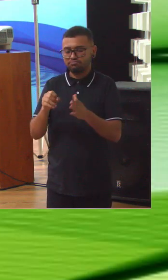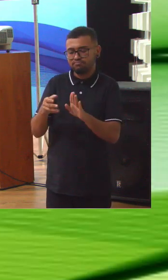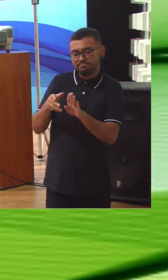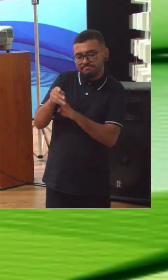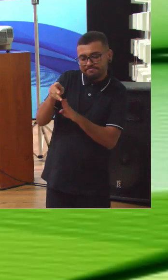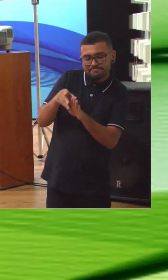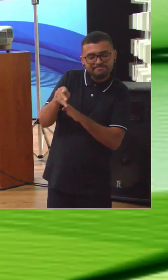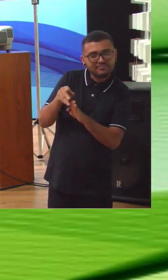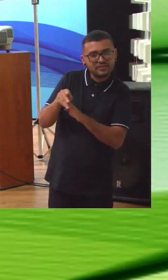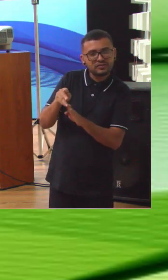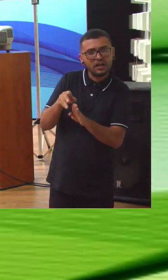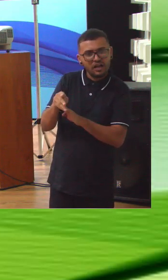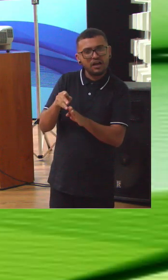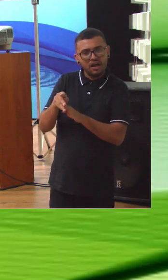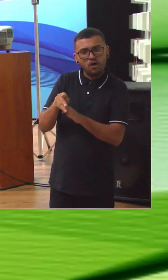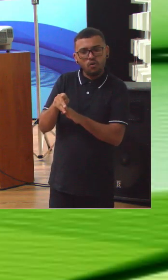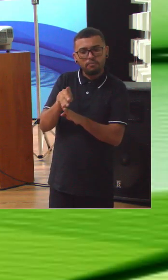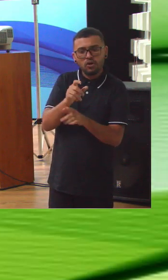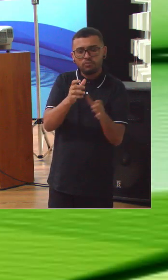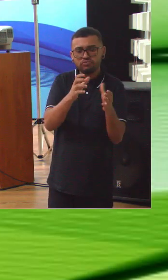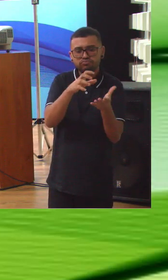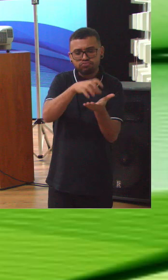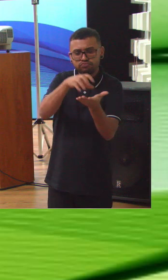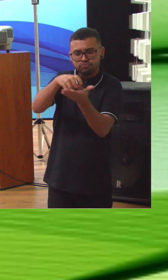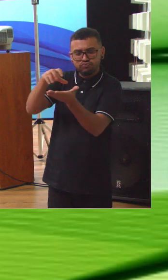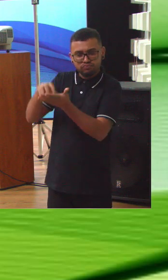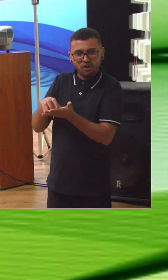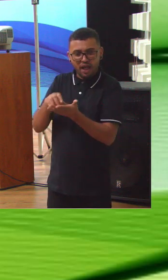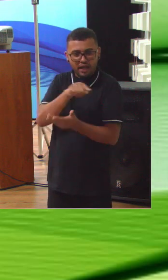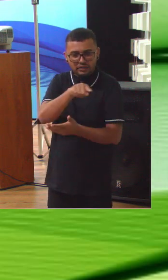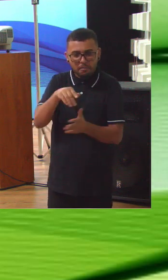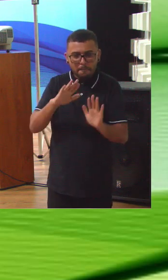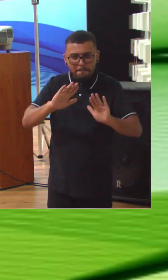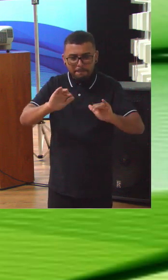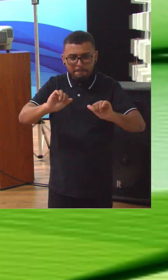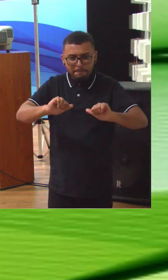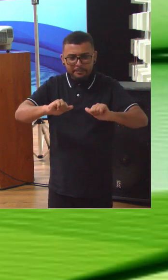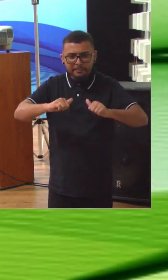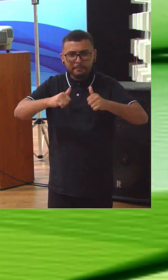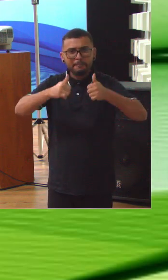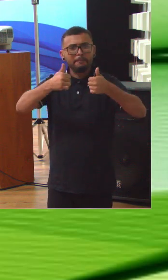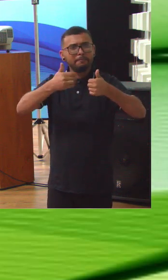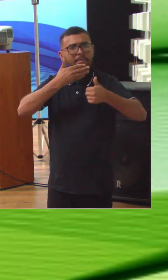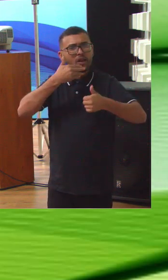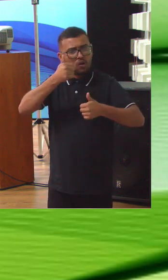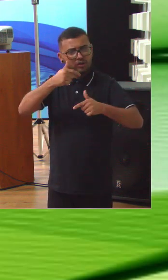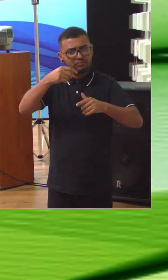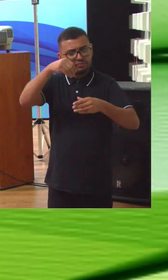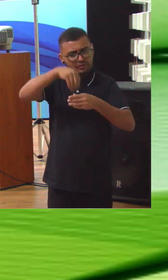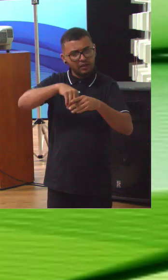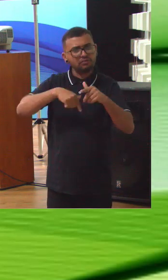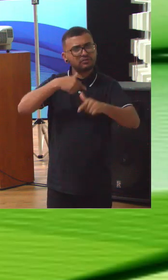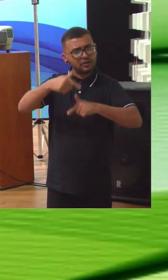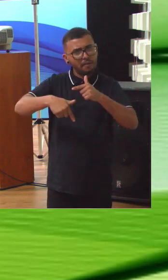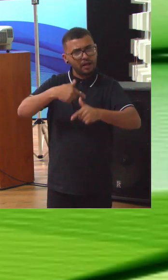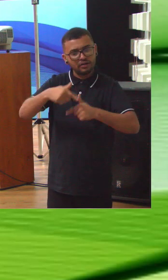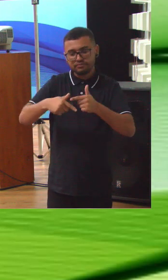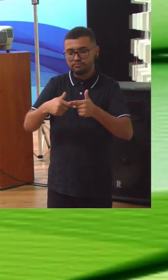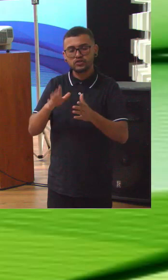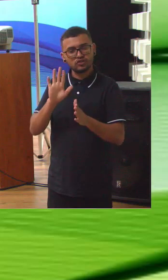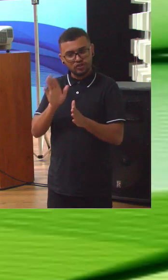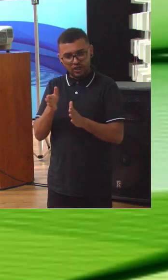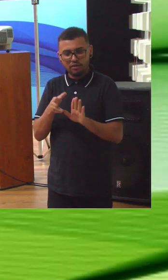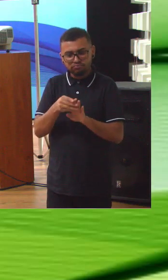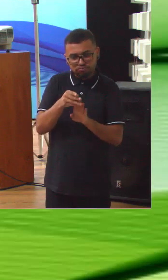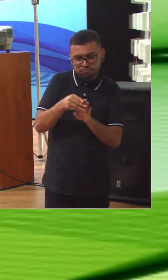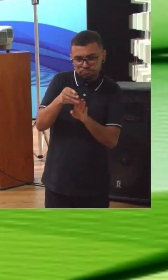tem levado muitas organizações a melhorar os seus processos decisionais, os seus processos de trabalho. Quando nós olhamos